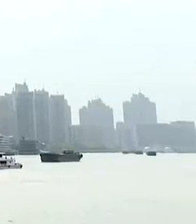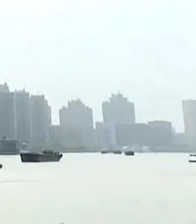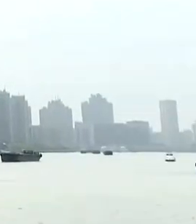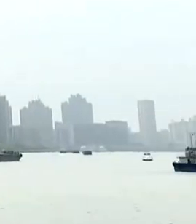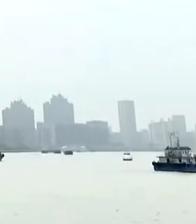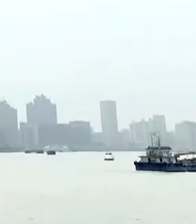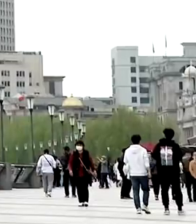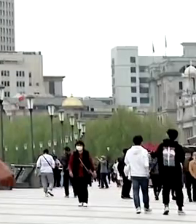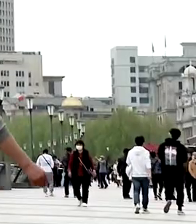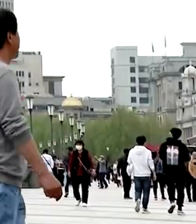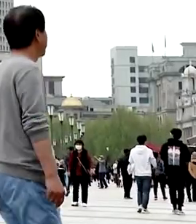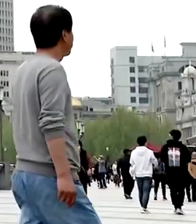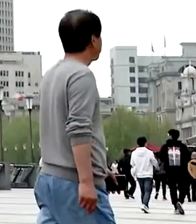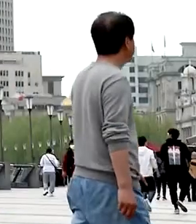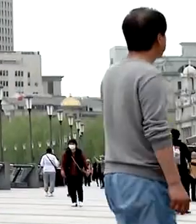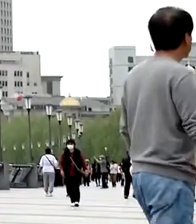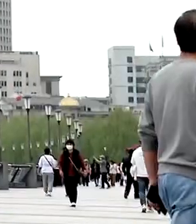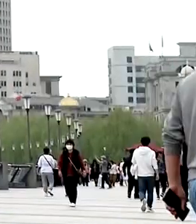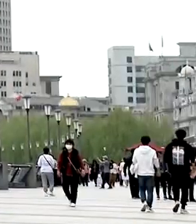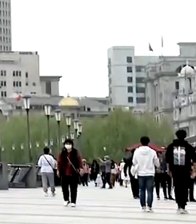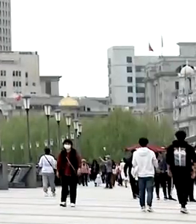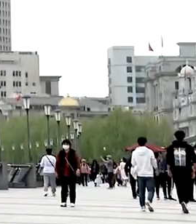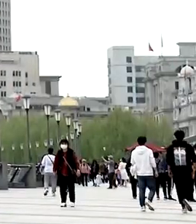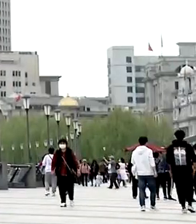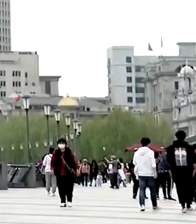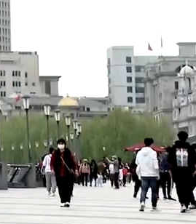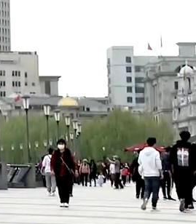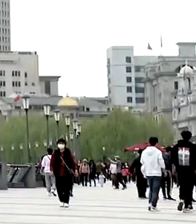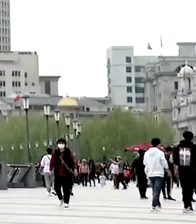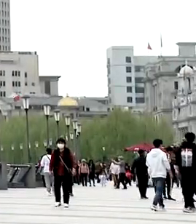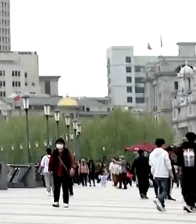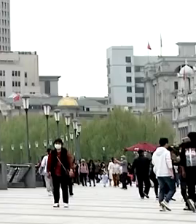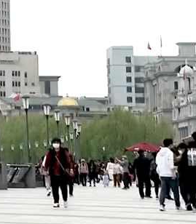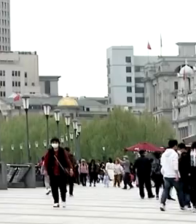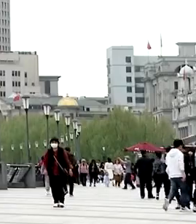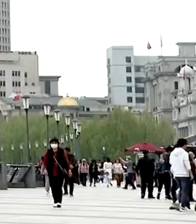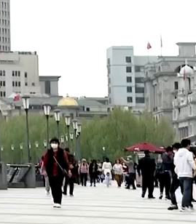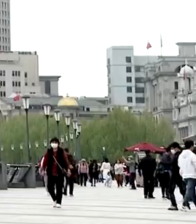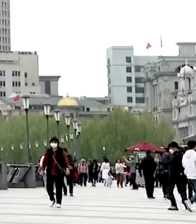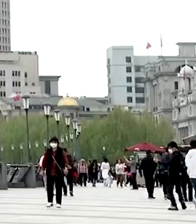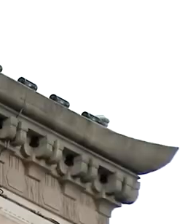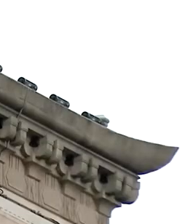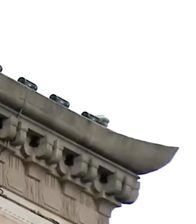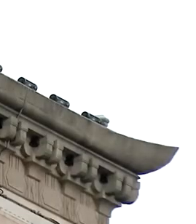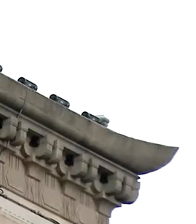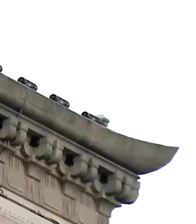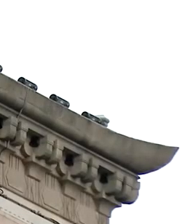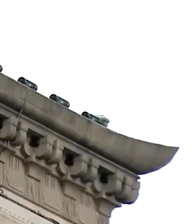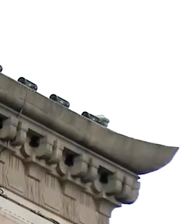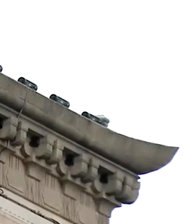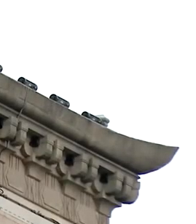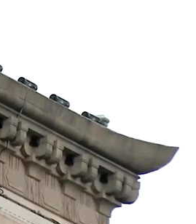Legenda Legenda Zanotto